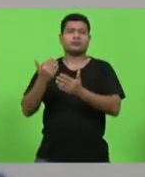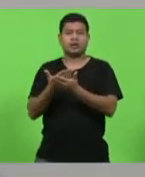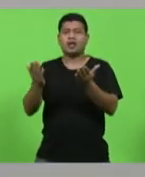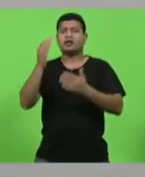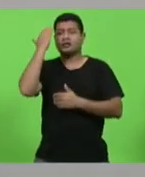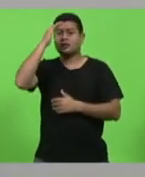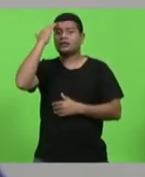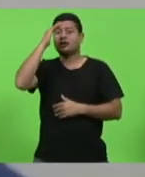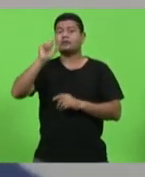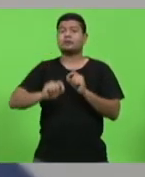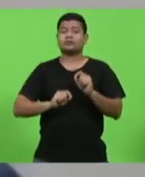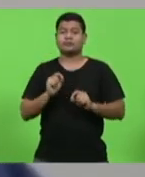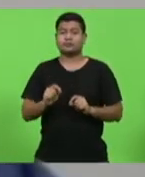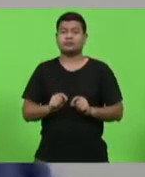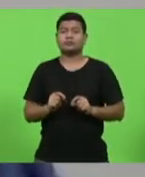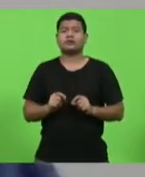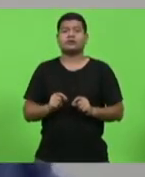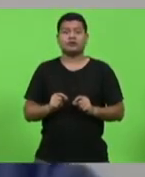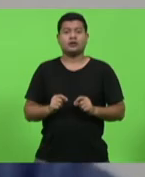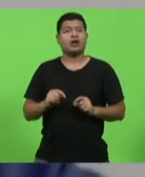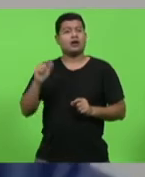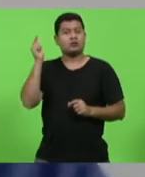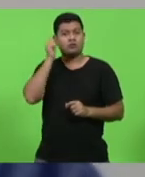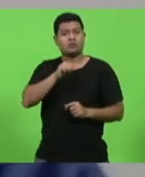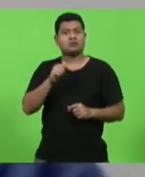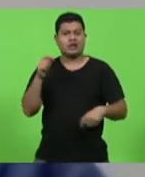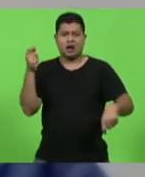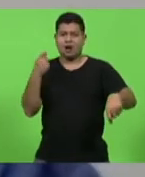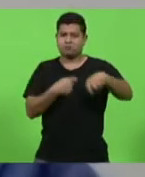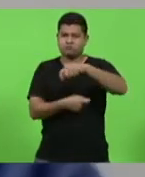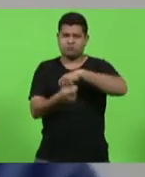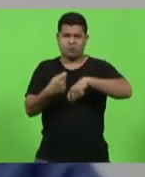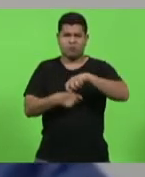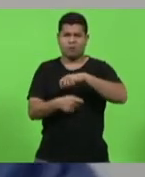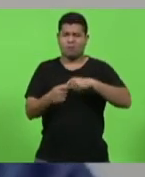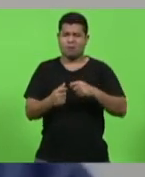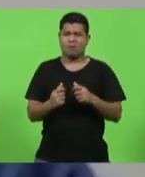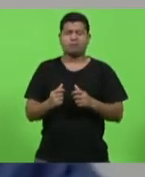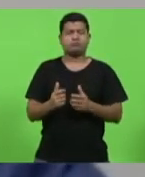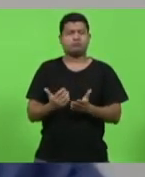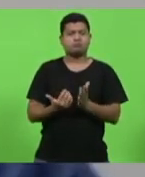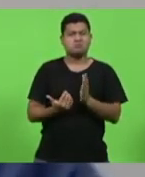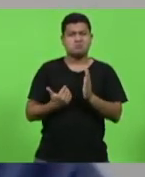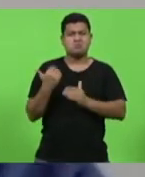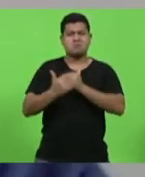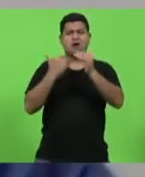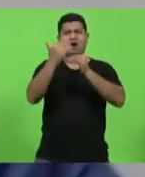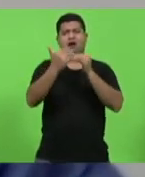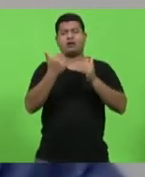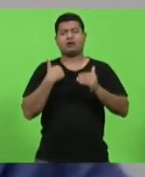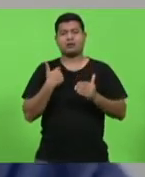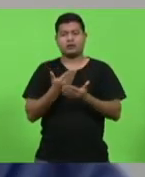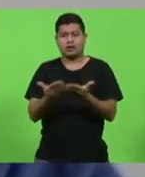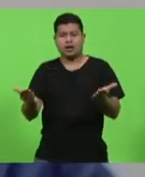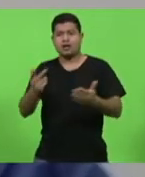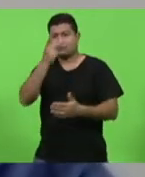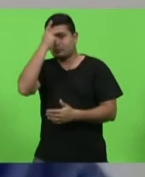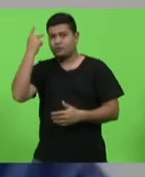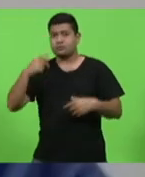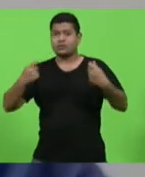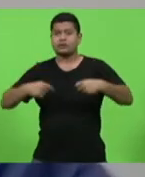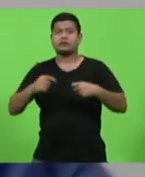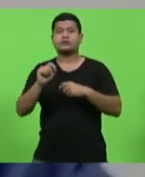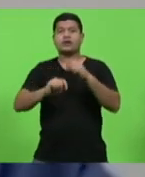para a roda da economia girar, as pessoas precisam ter recursos